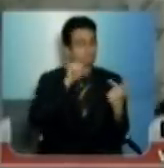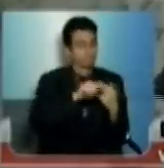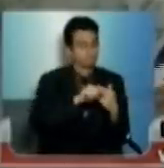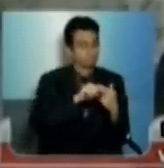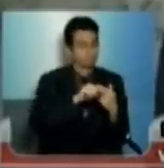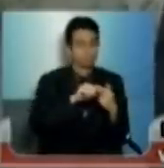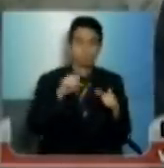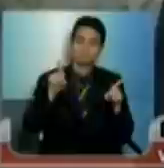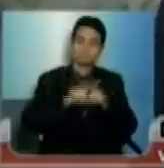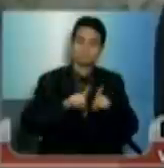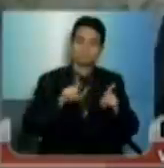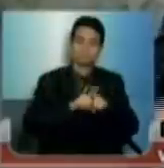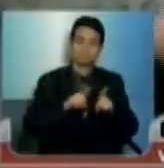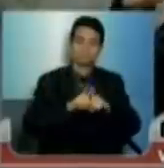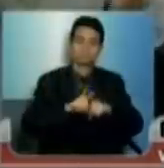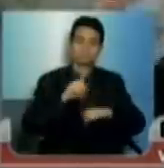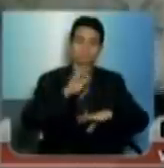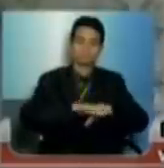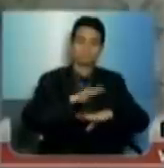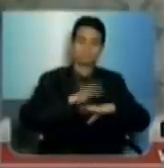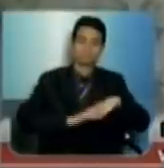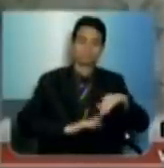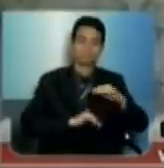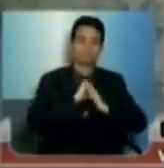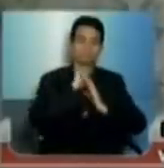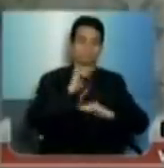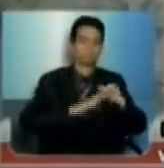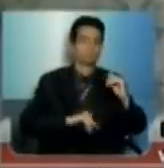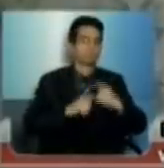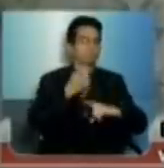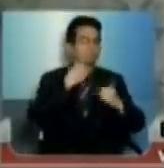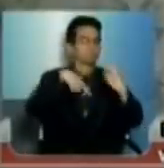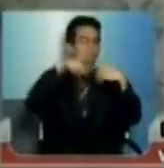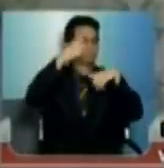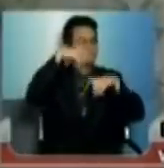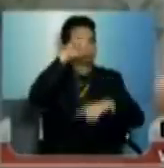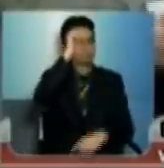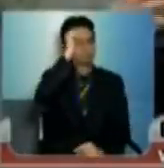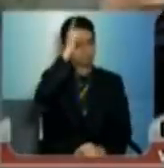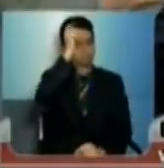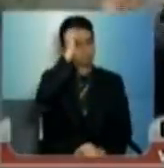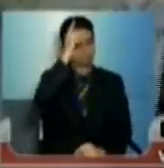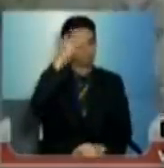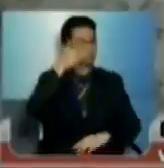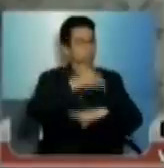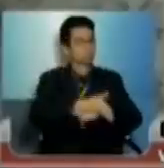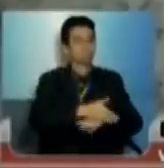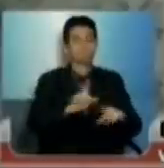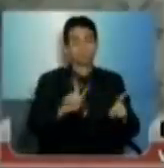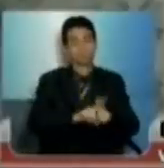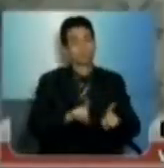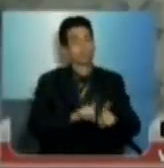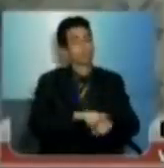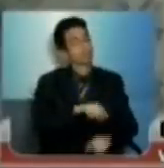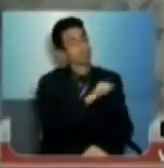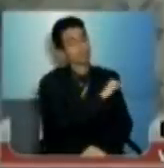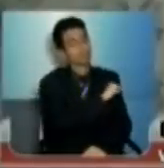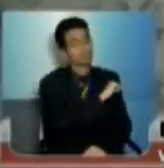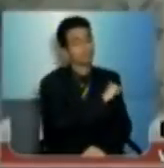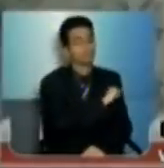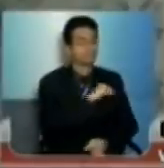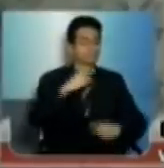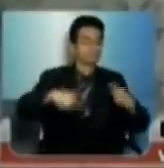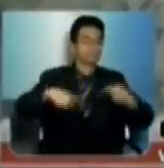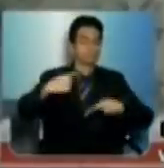elas devem se qualificar cada vez mais para elevar o seu nível cultural e também dos alunos das escolas